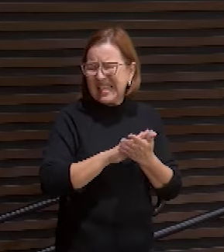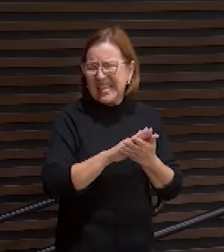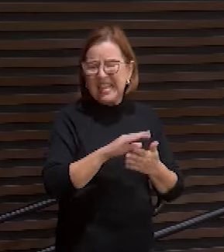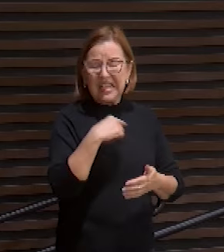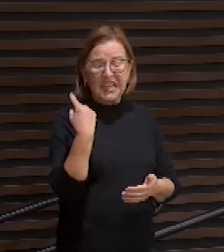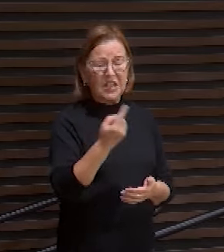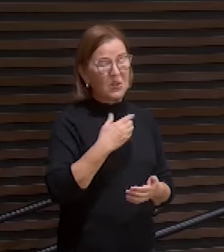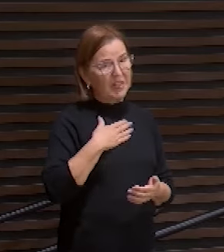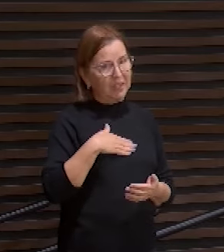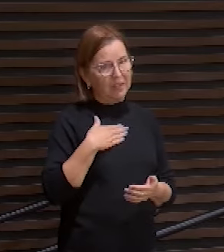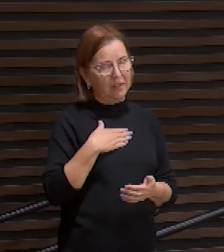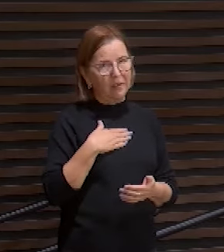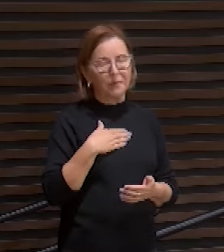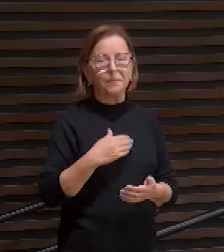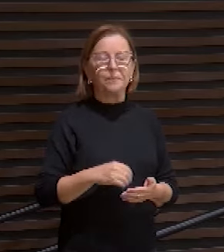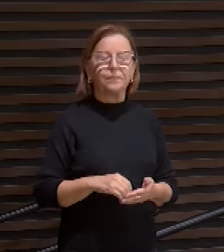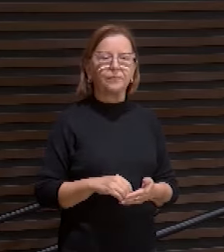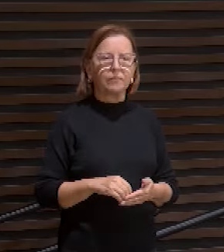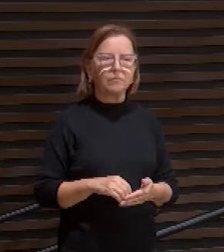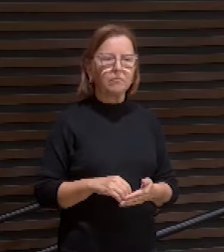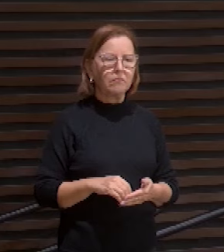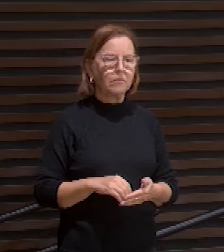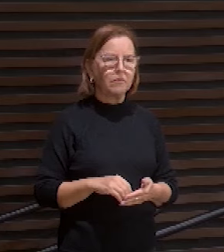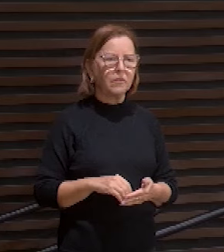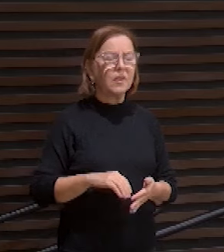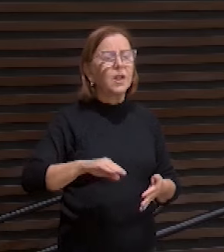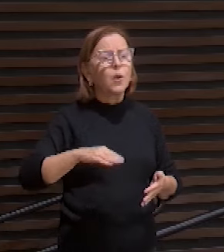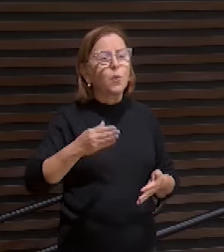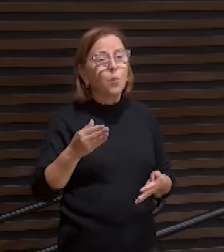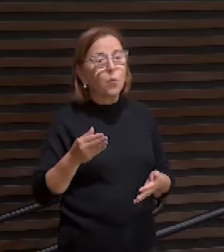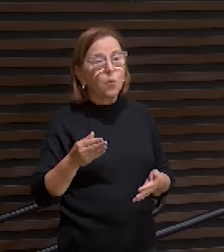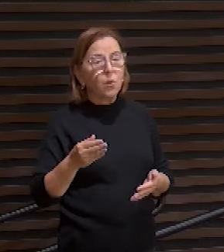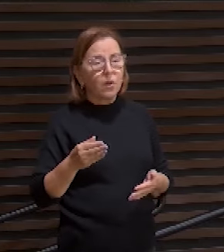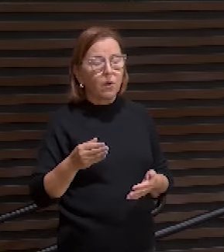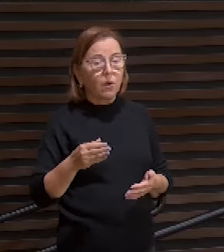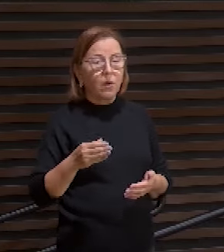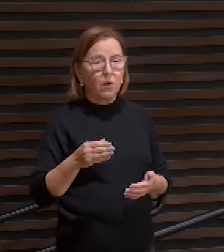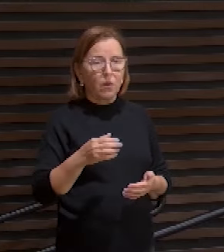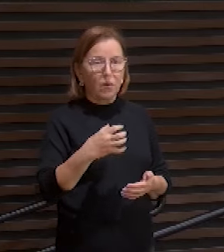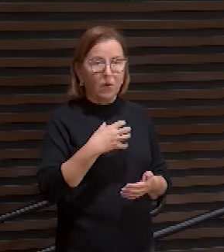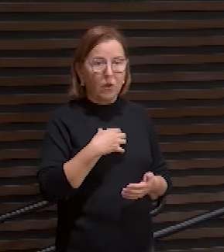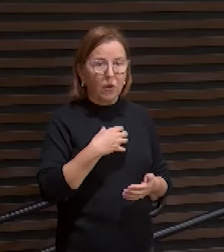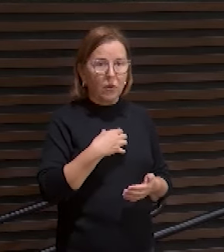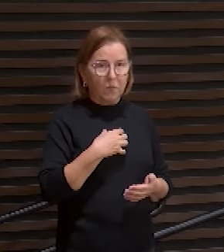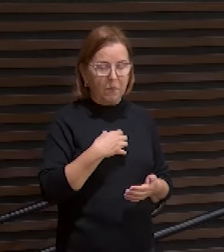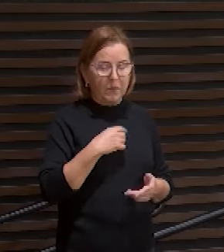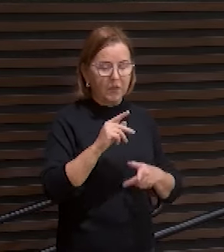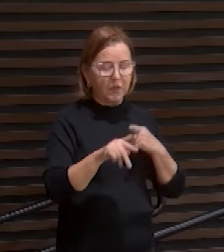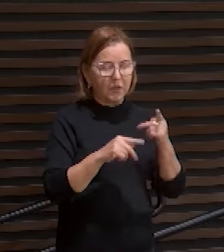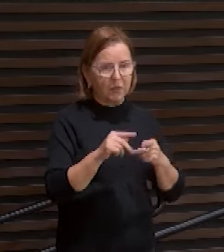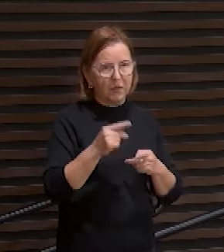Qual é a outra atitude dos homens para com o servo do Senhor? O desprezo.